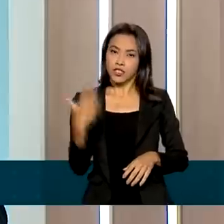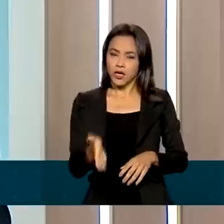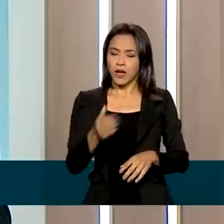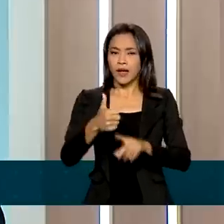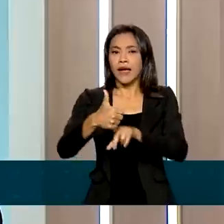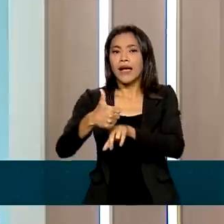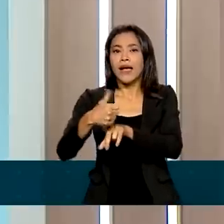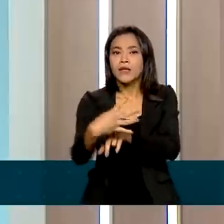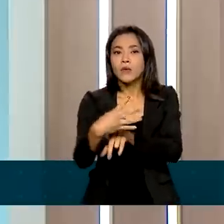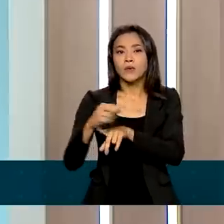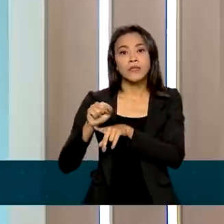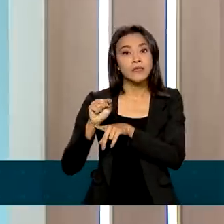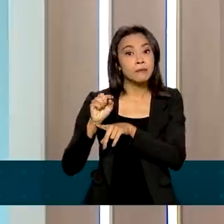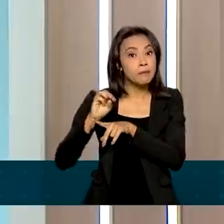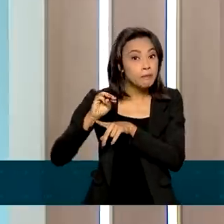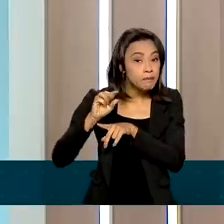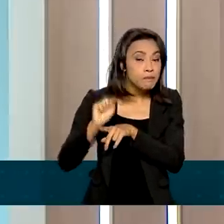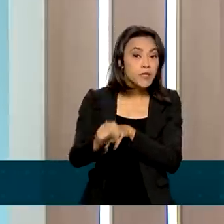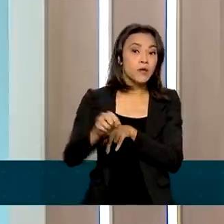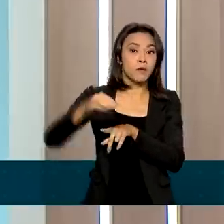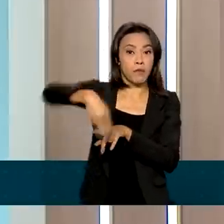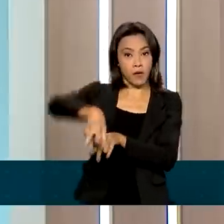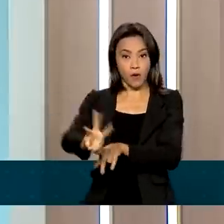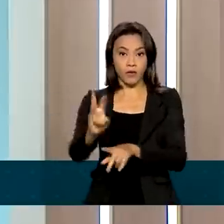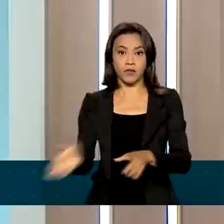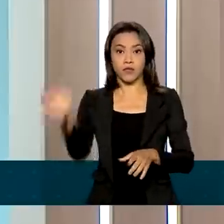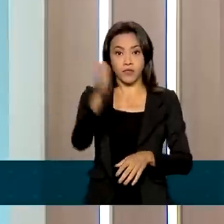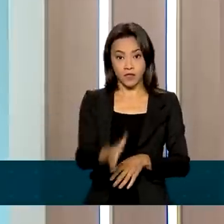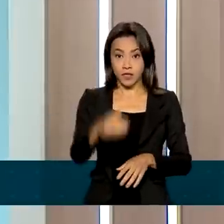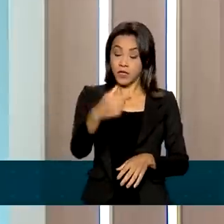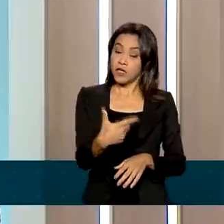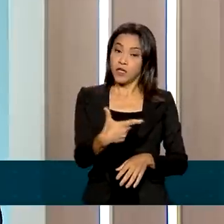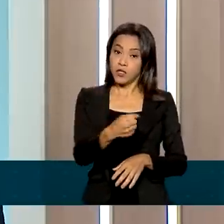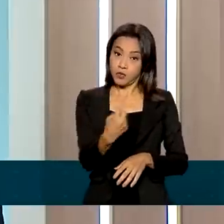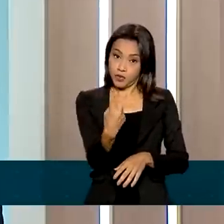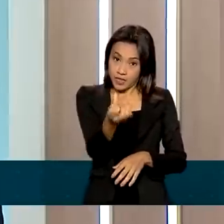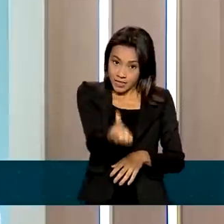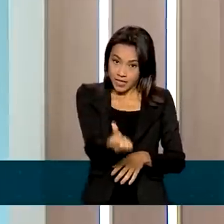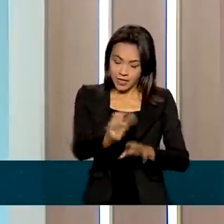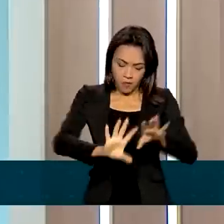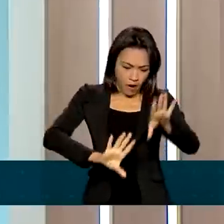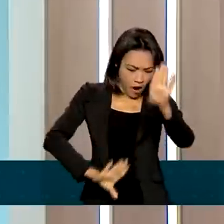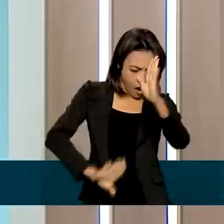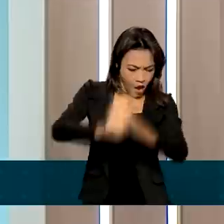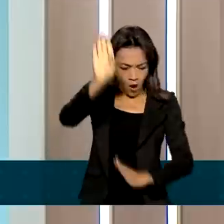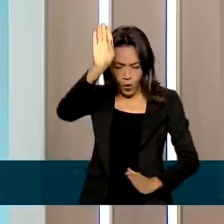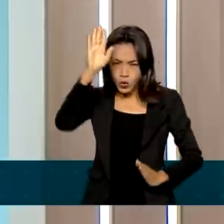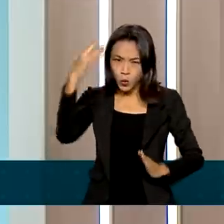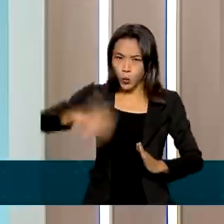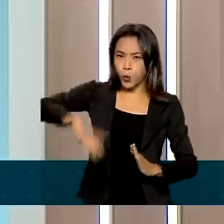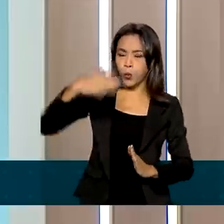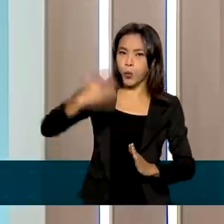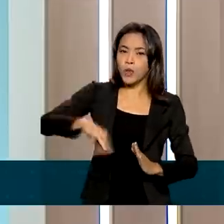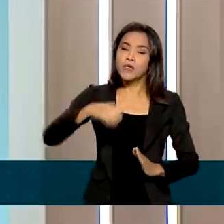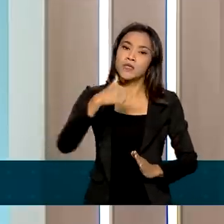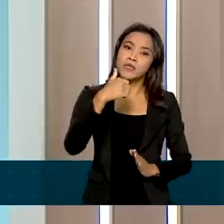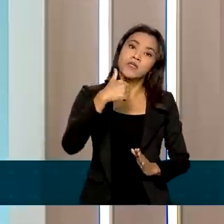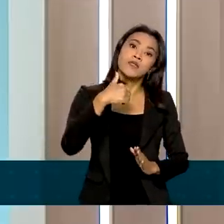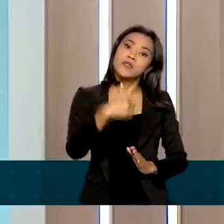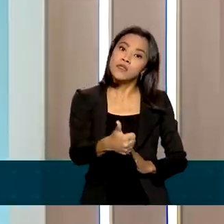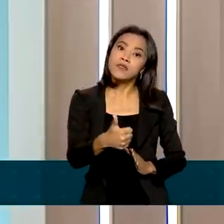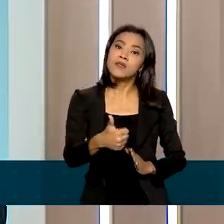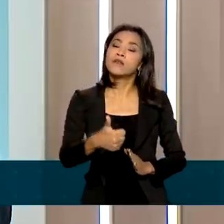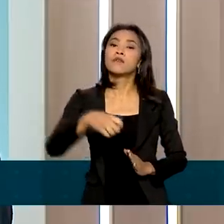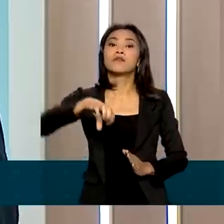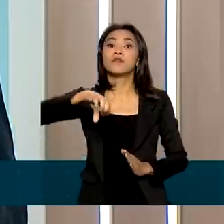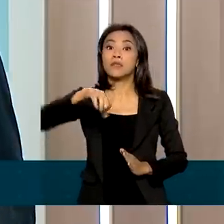14 mil megawatts. E em 2016 ela bate um recorde de produção com 103,1 milhões